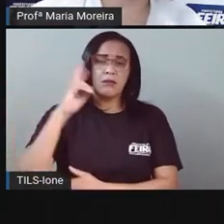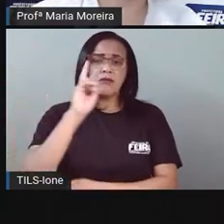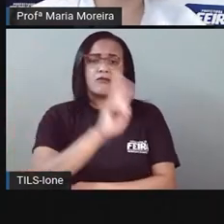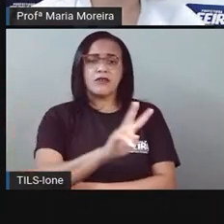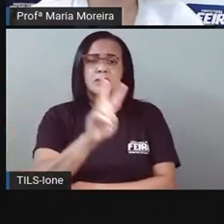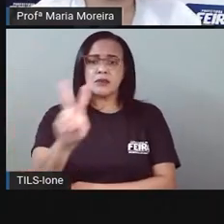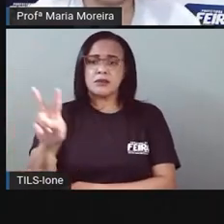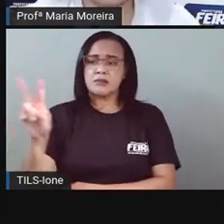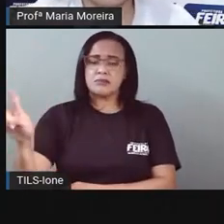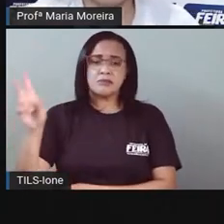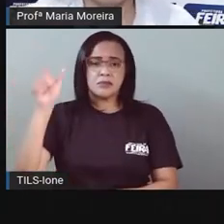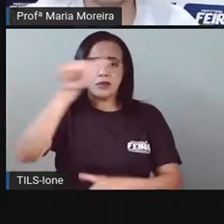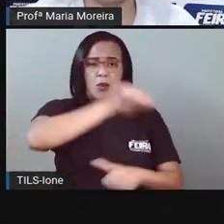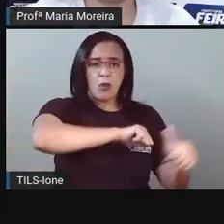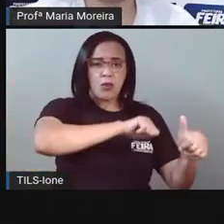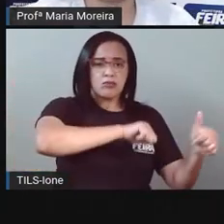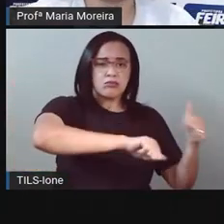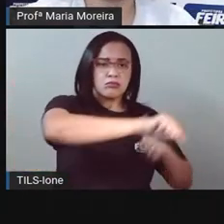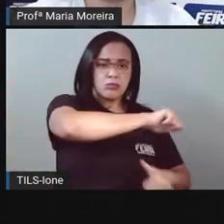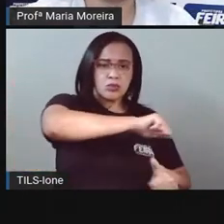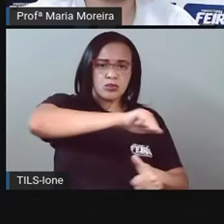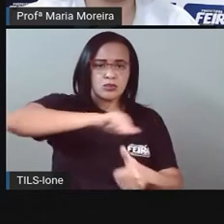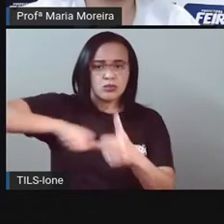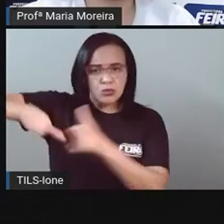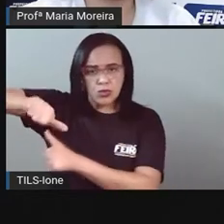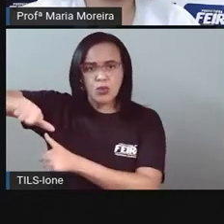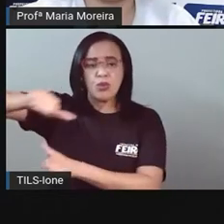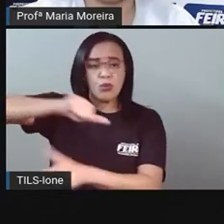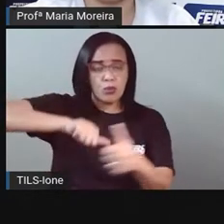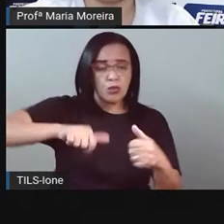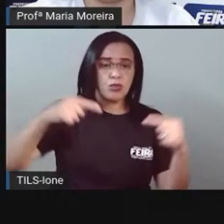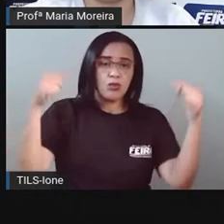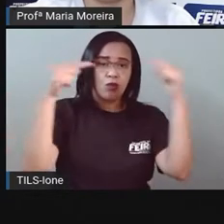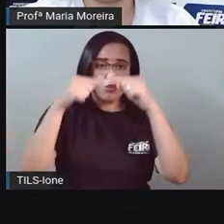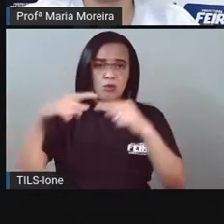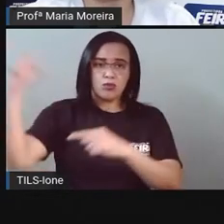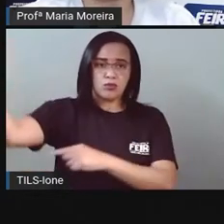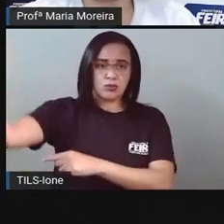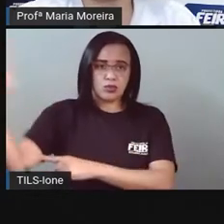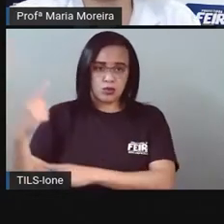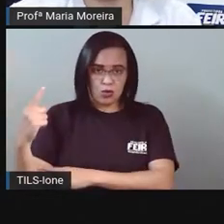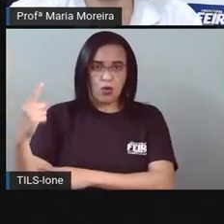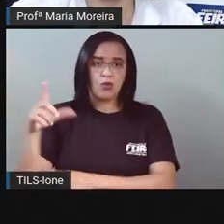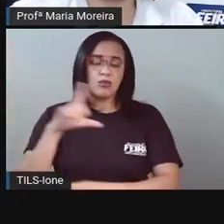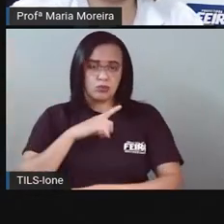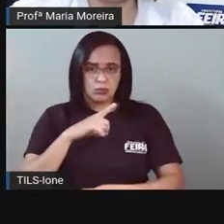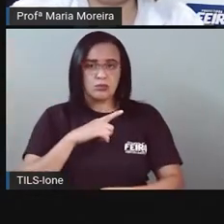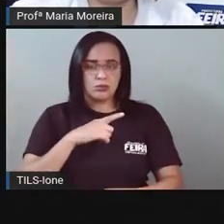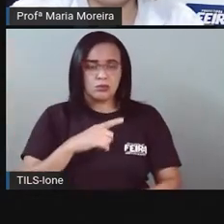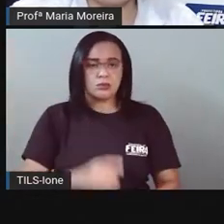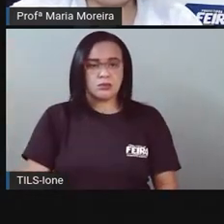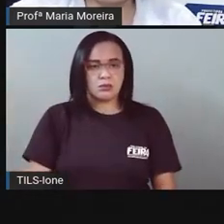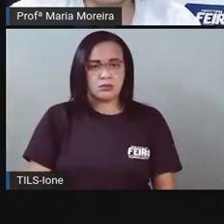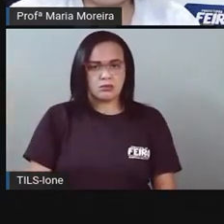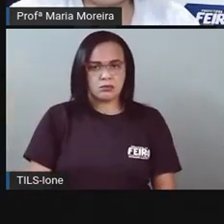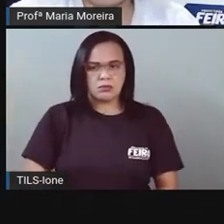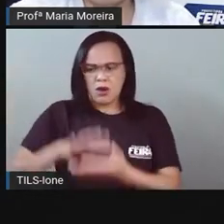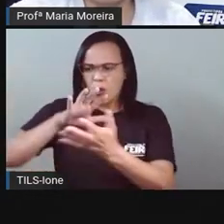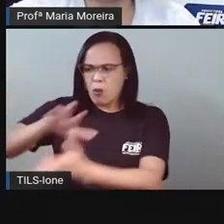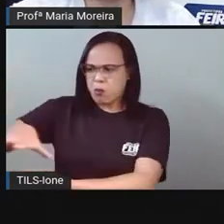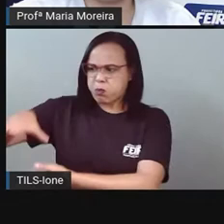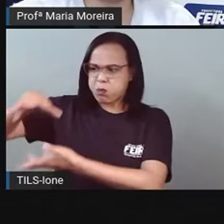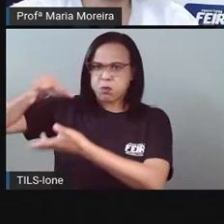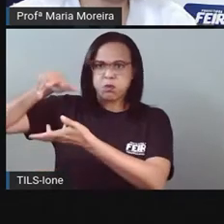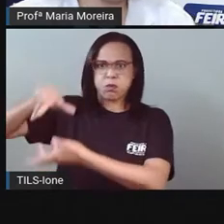posição daquela sombra de acordo com o sol. Ó, o planeta realiza